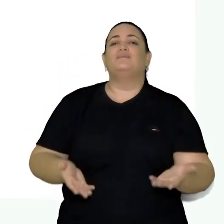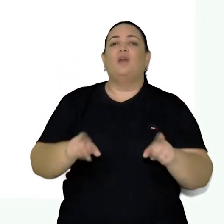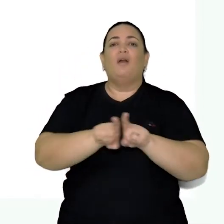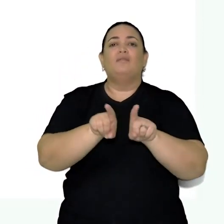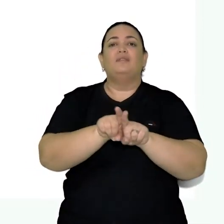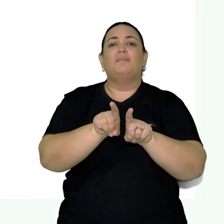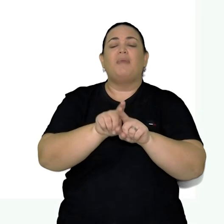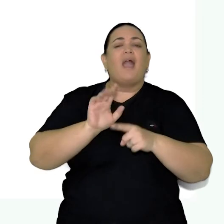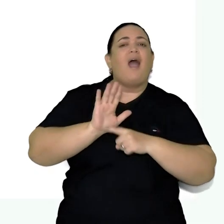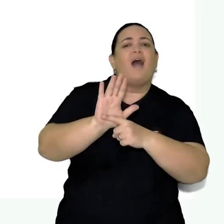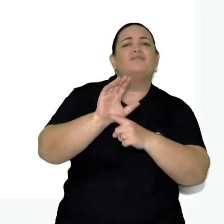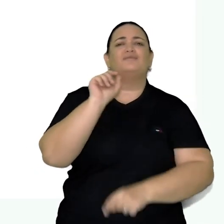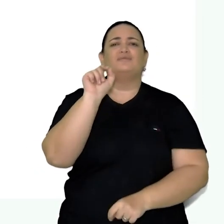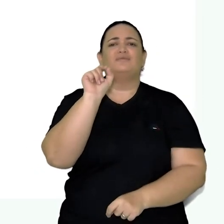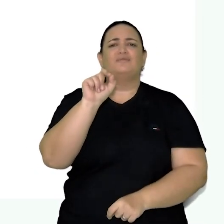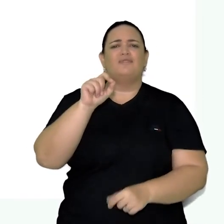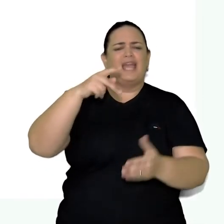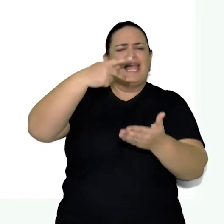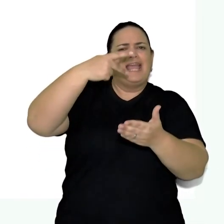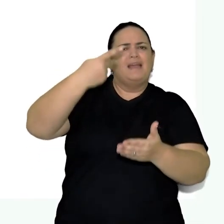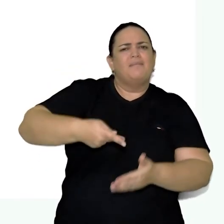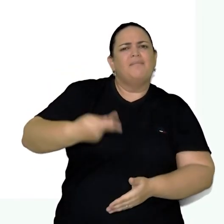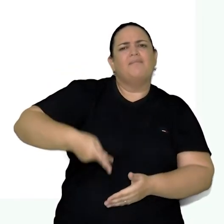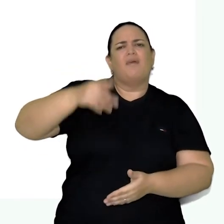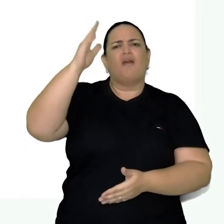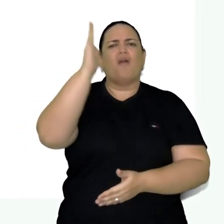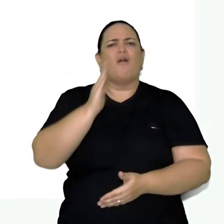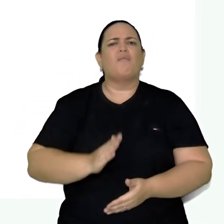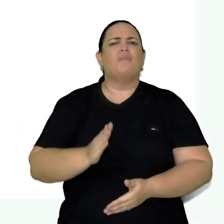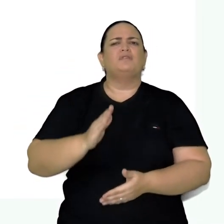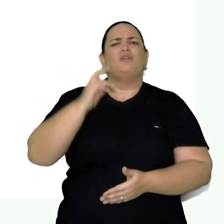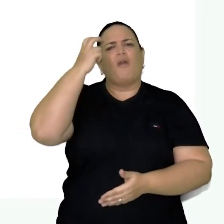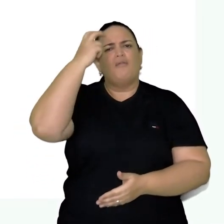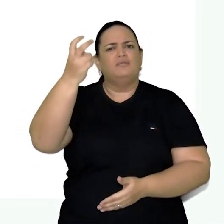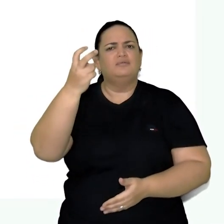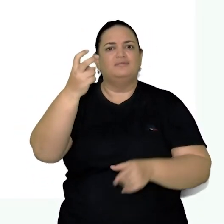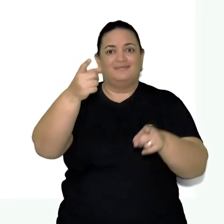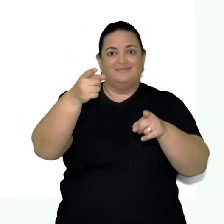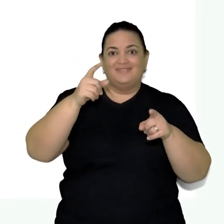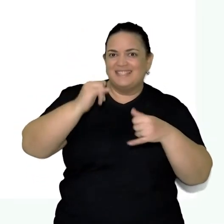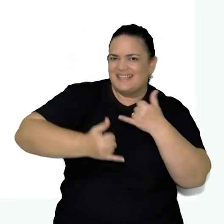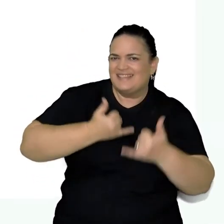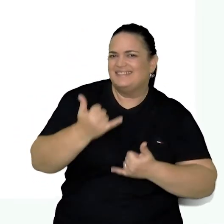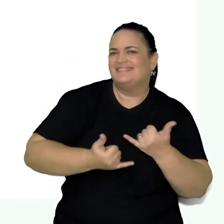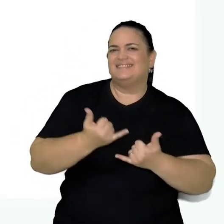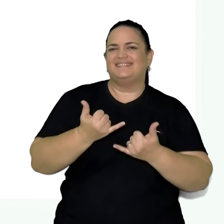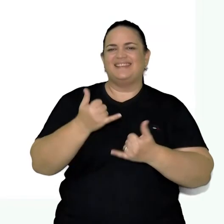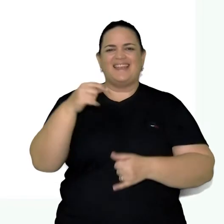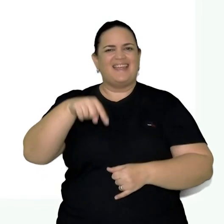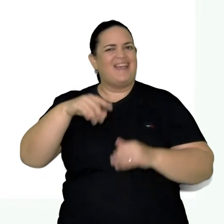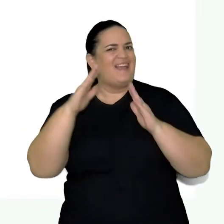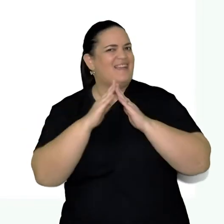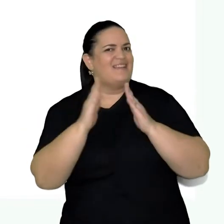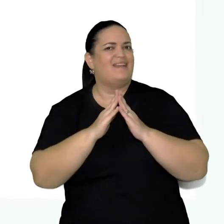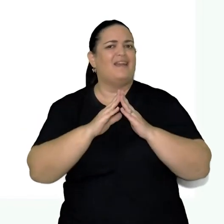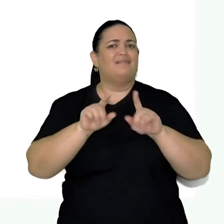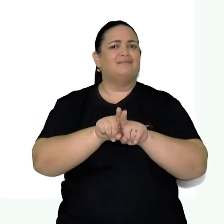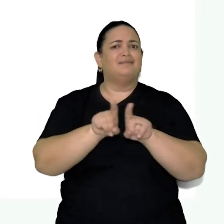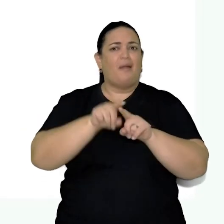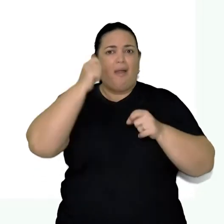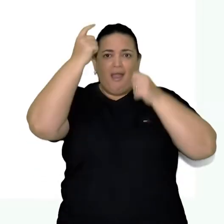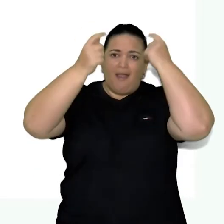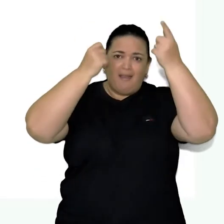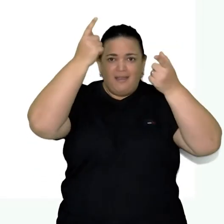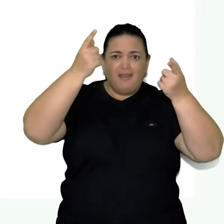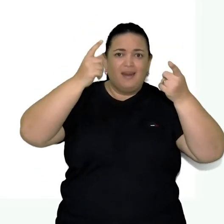trazer para a cultura de um país? Você também pode se divertir em casa e se aproveitar a sua criação para